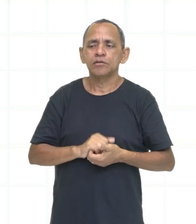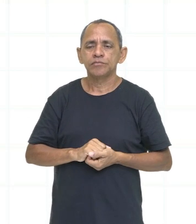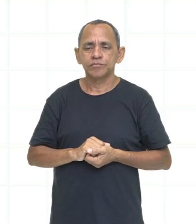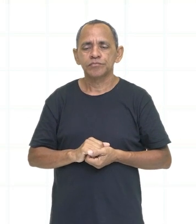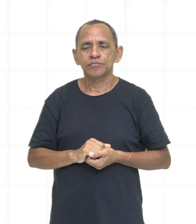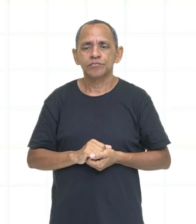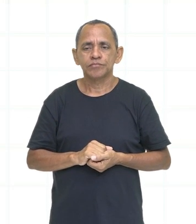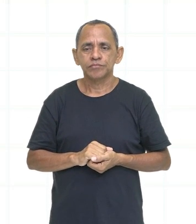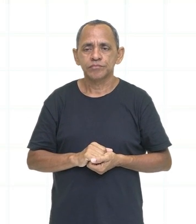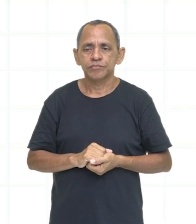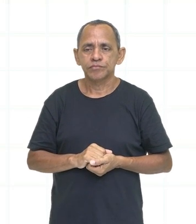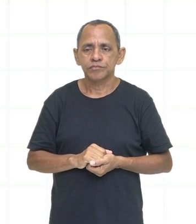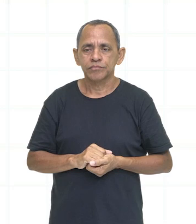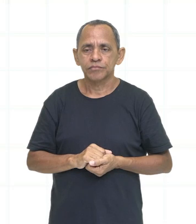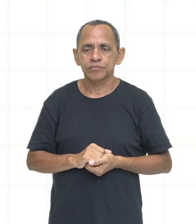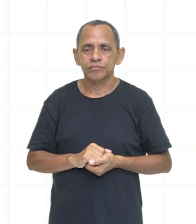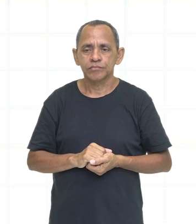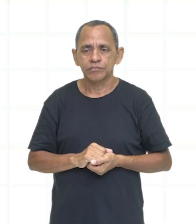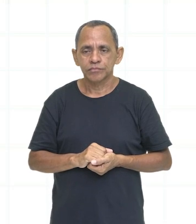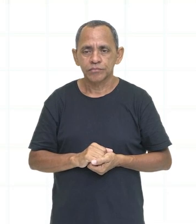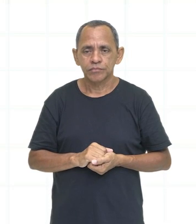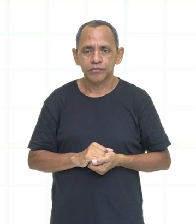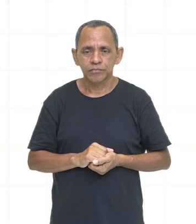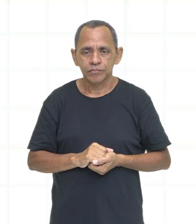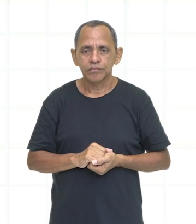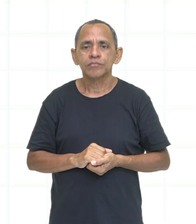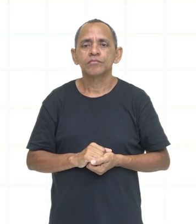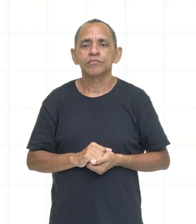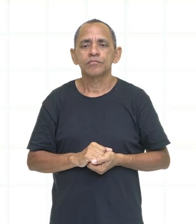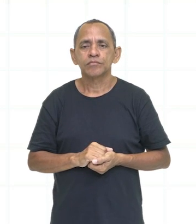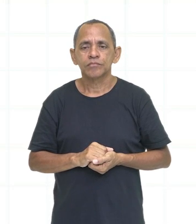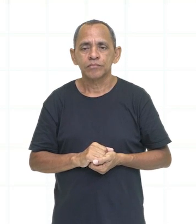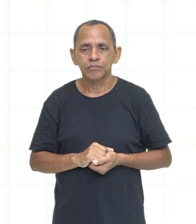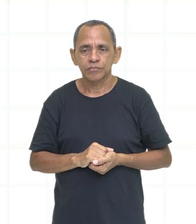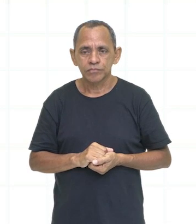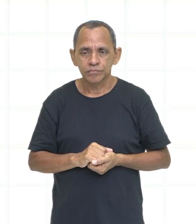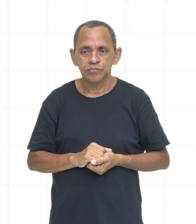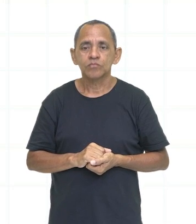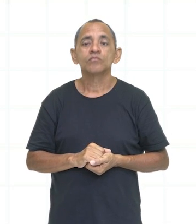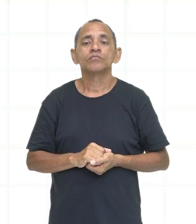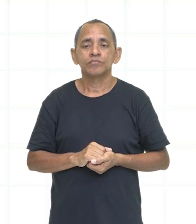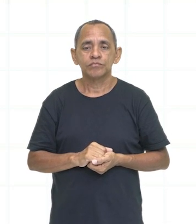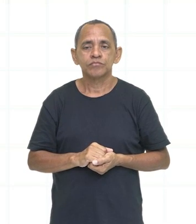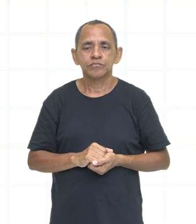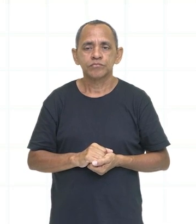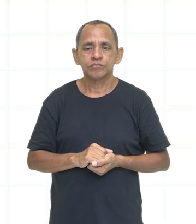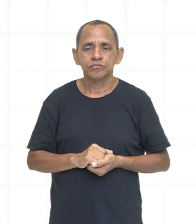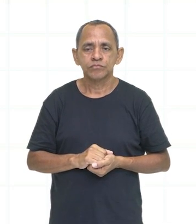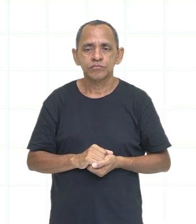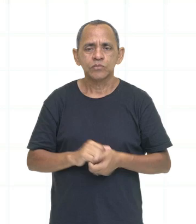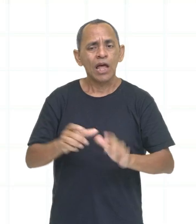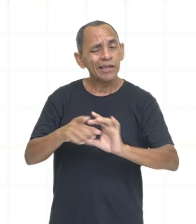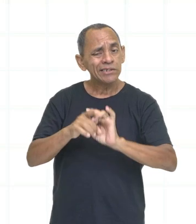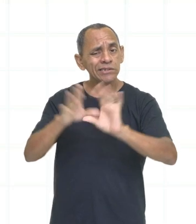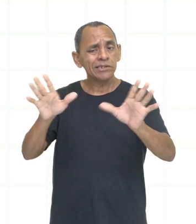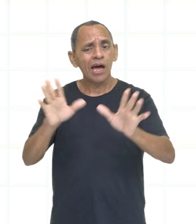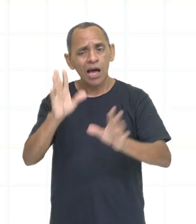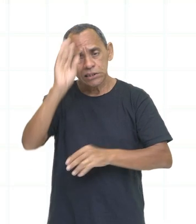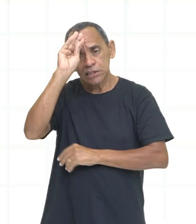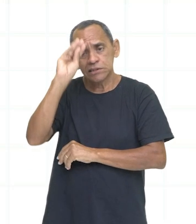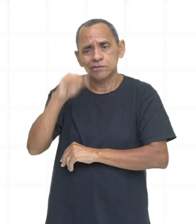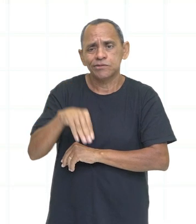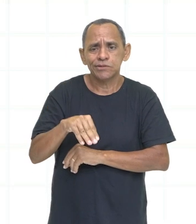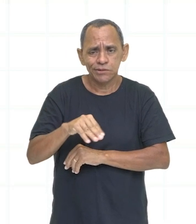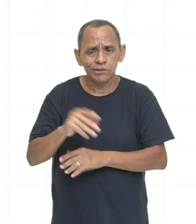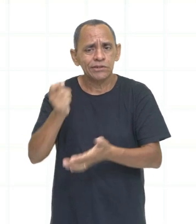e os outros são todos irregulares. Então, to leave significa deixar. To give up significa desistir. To write significa